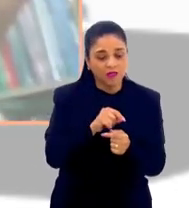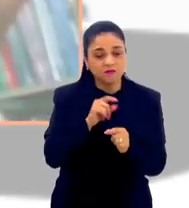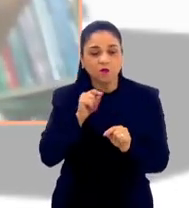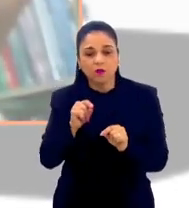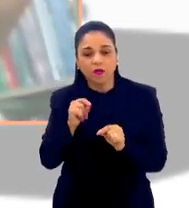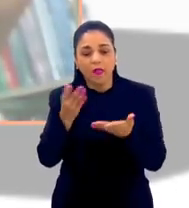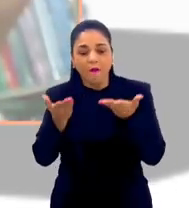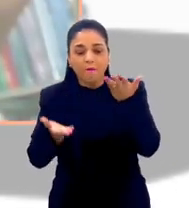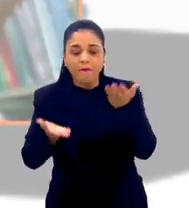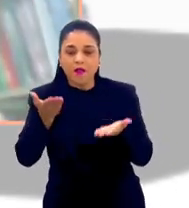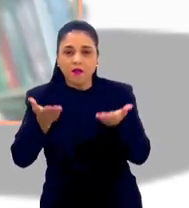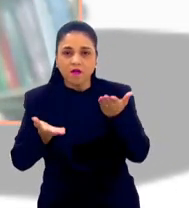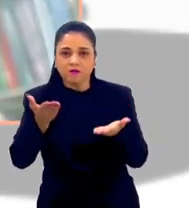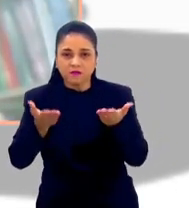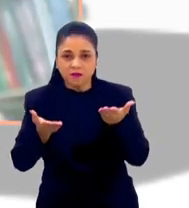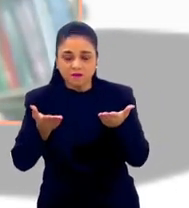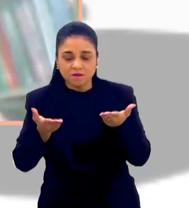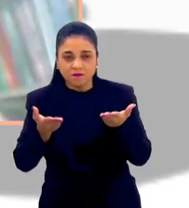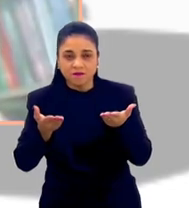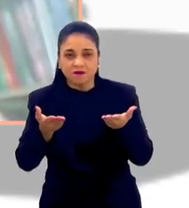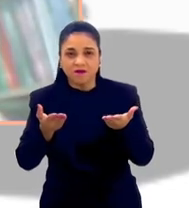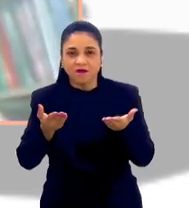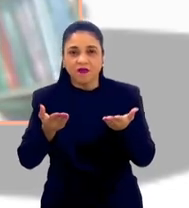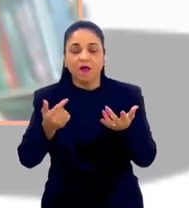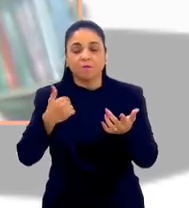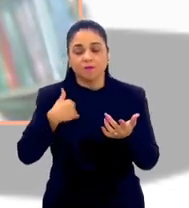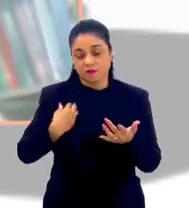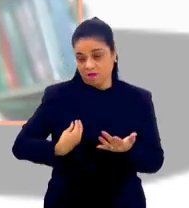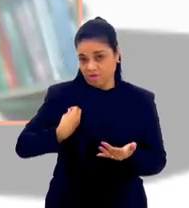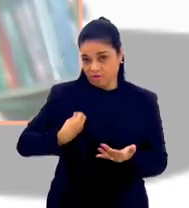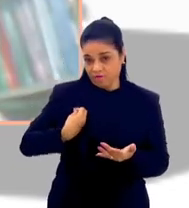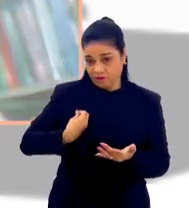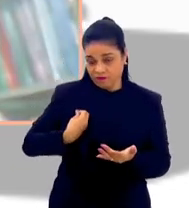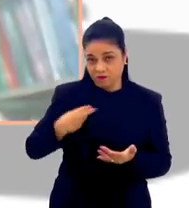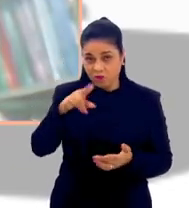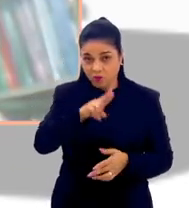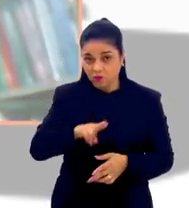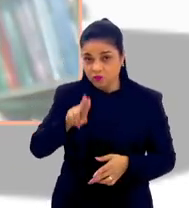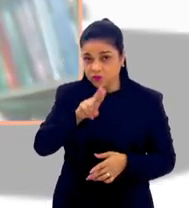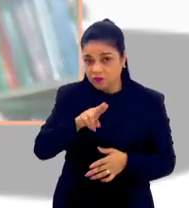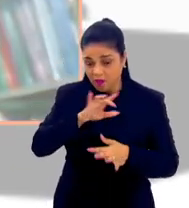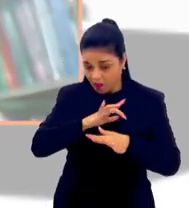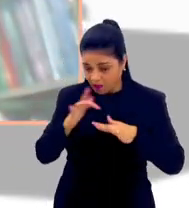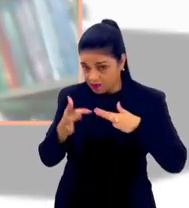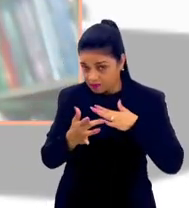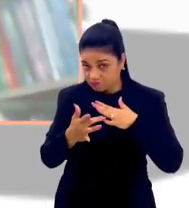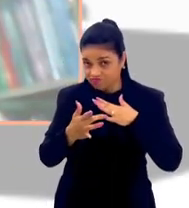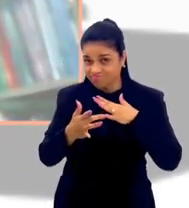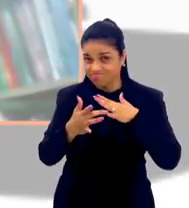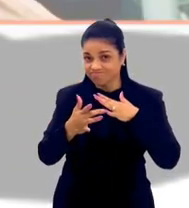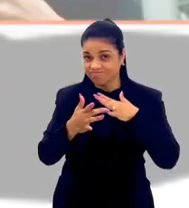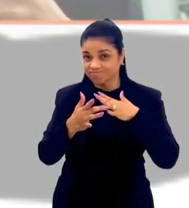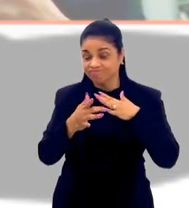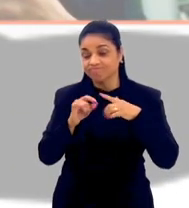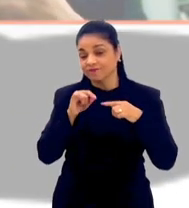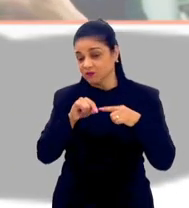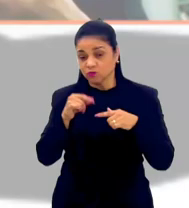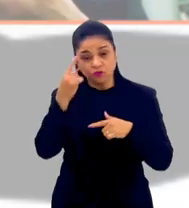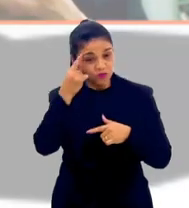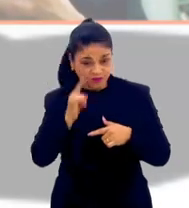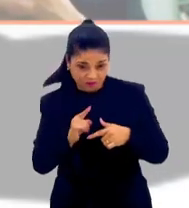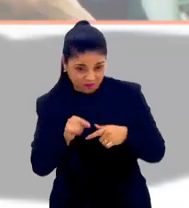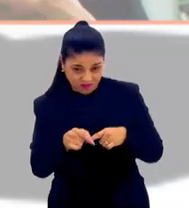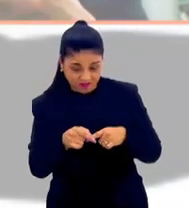dose. Então, se eu não souber dosar, se eu não souber usar a ferramenta, pode ser que aquele